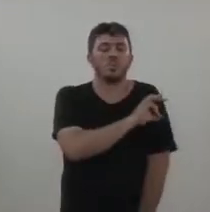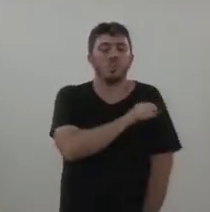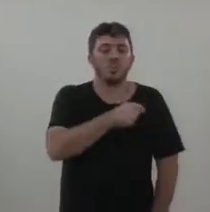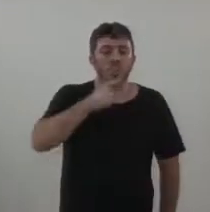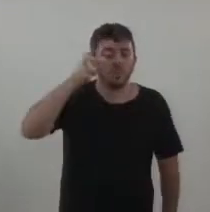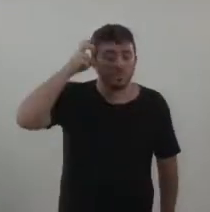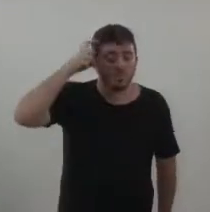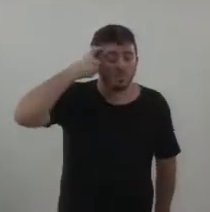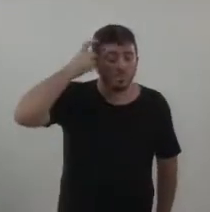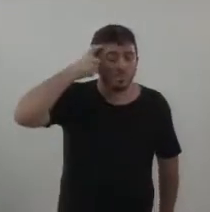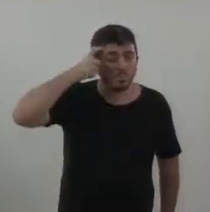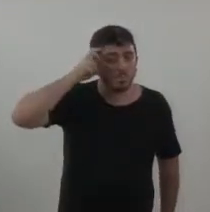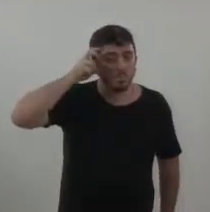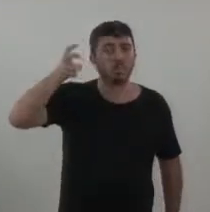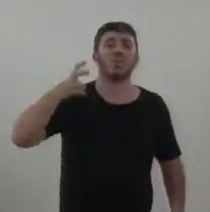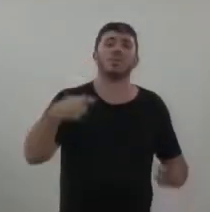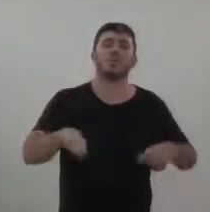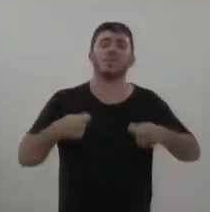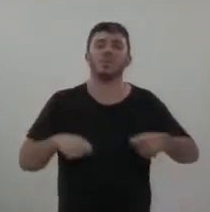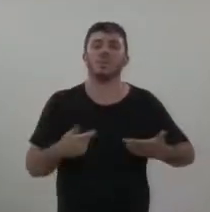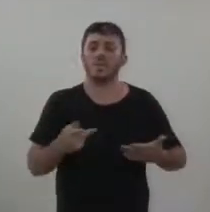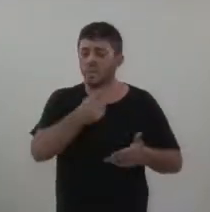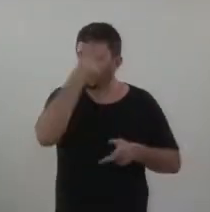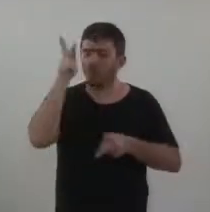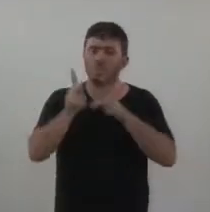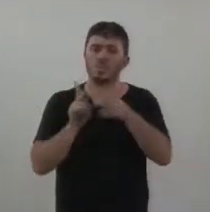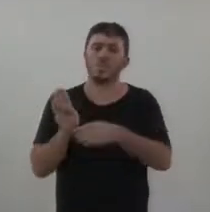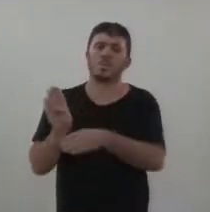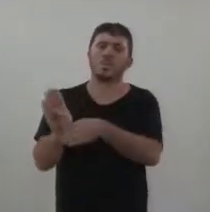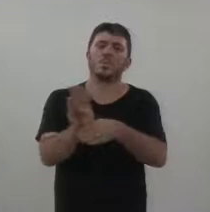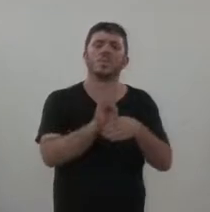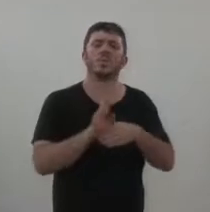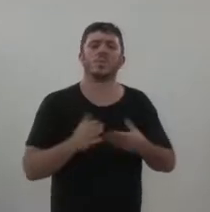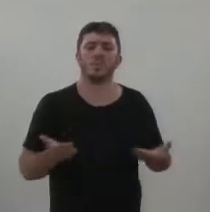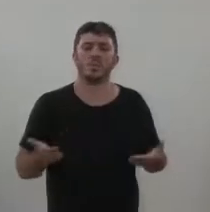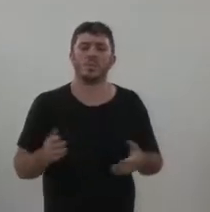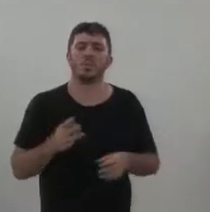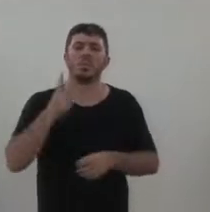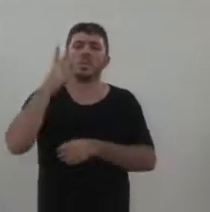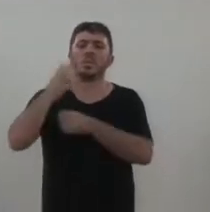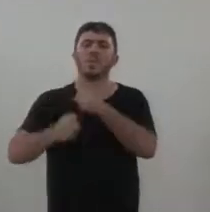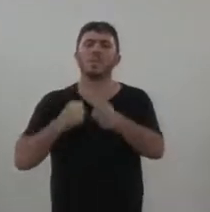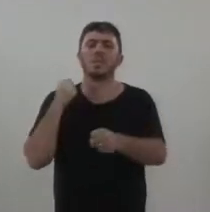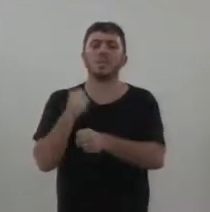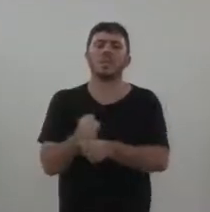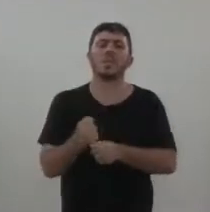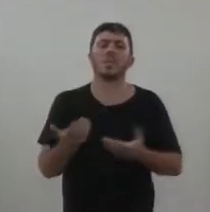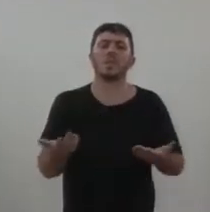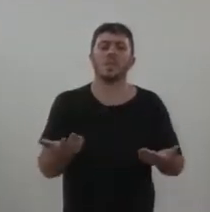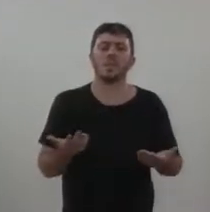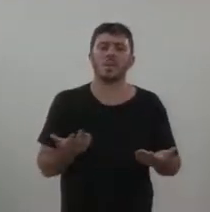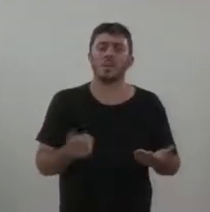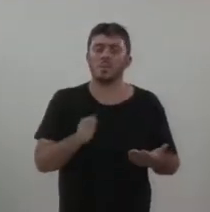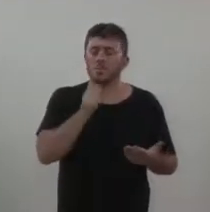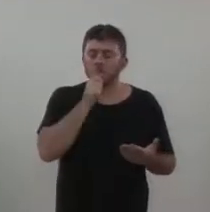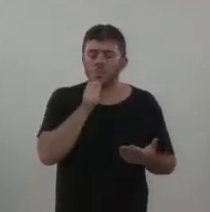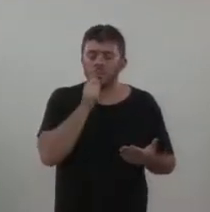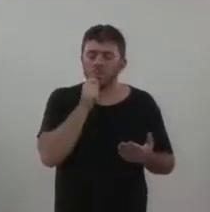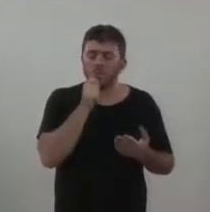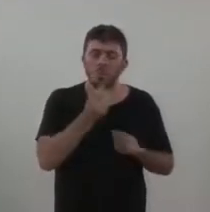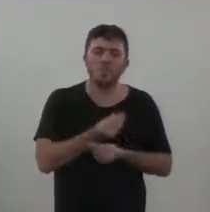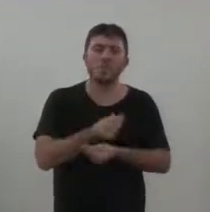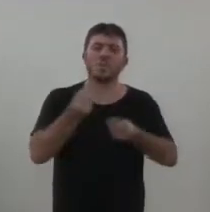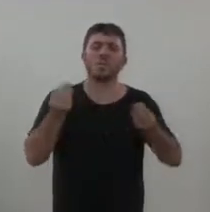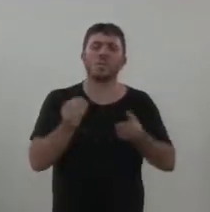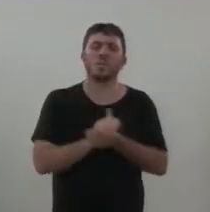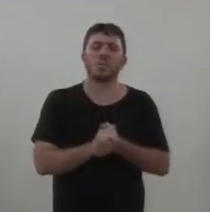daquilo que efetivamente precisa a população. Agora, três anos que era para ser entregue, não entregou, continua lá.